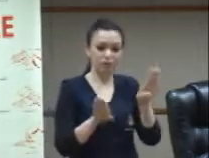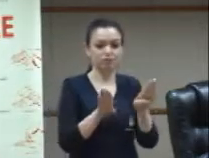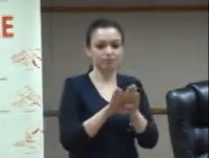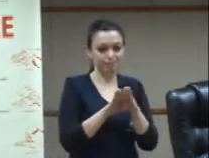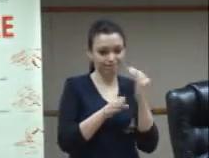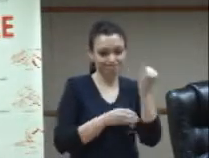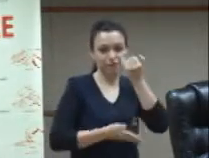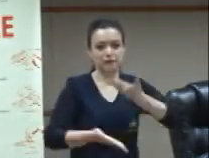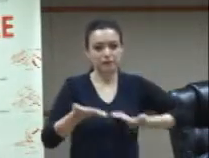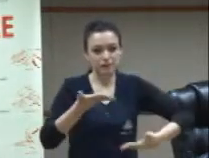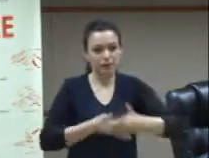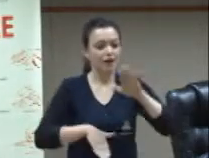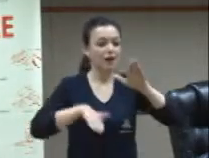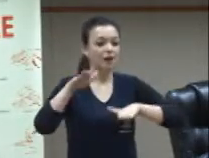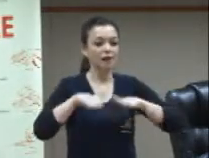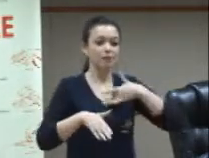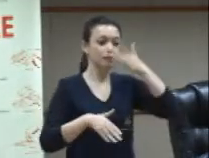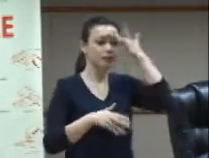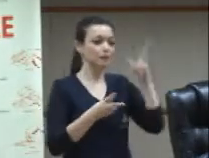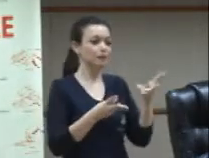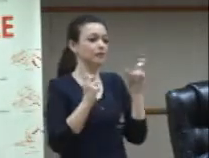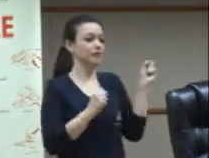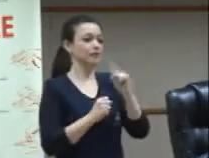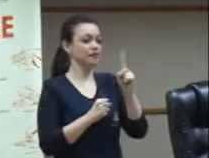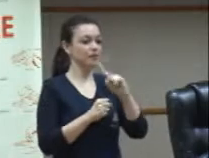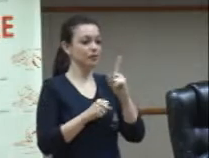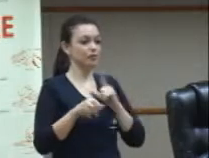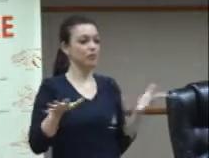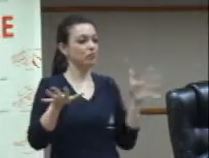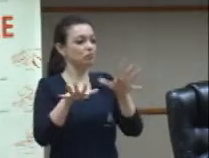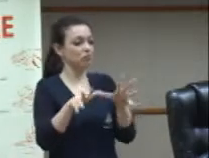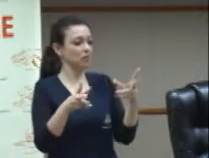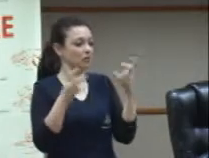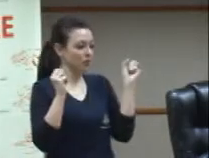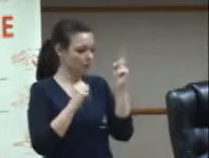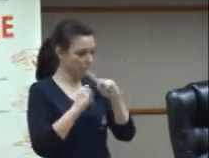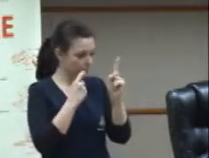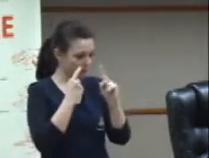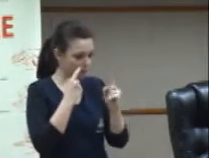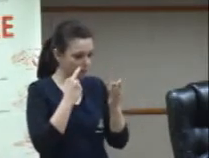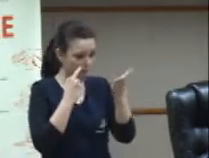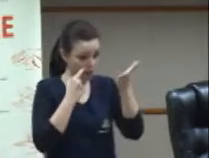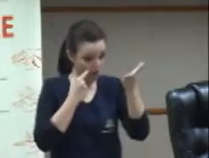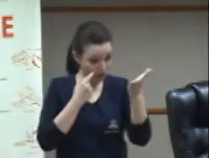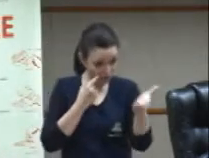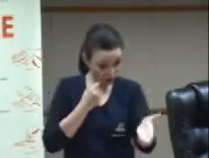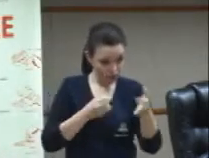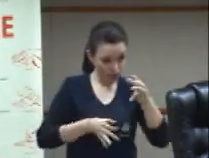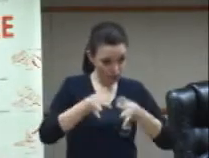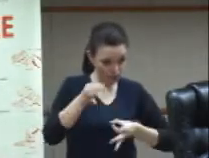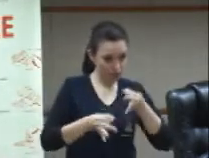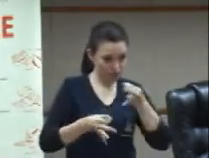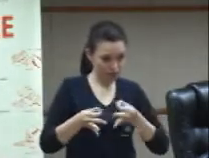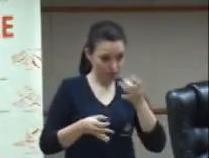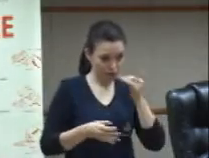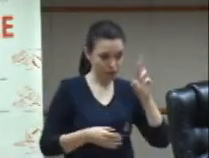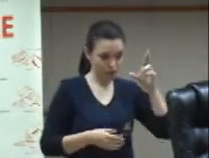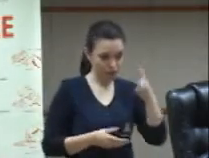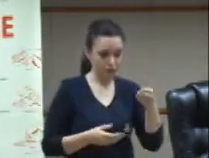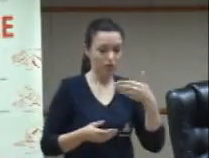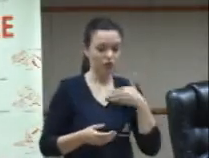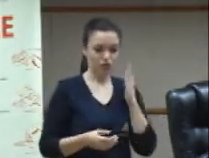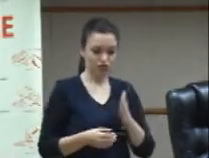que às vezes não são contempladas dentro da inclusão desembargador quero dizer que hoje eu dou aula de pós-graduação em vários